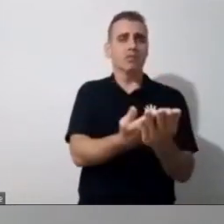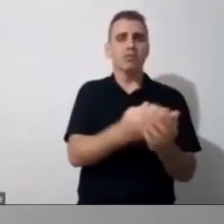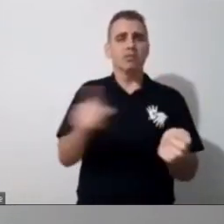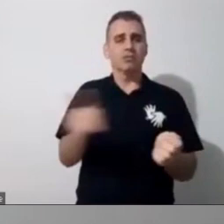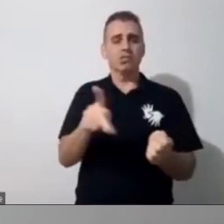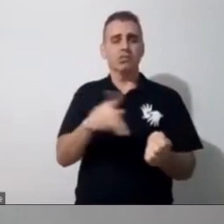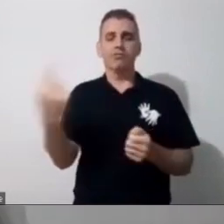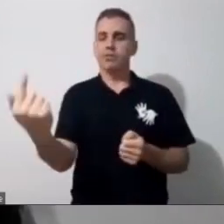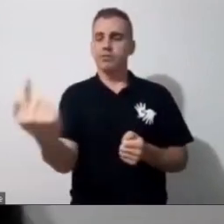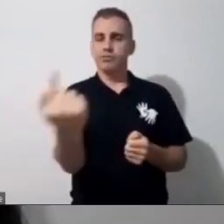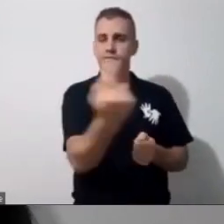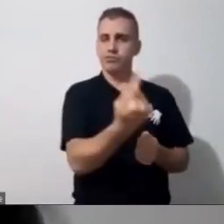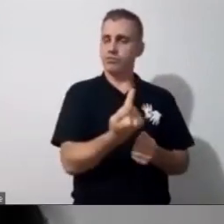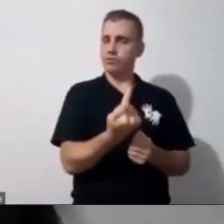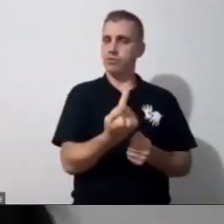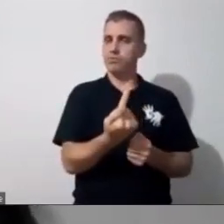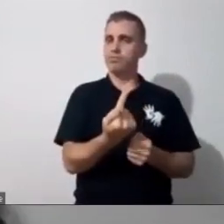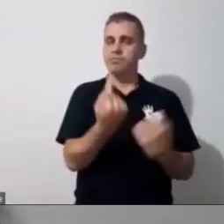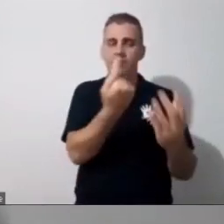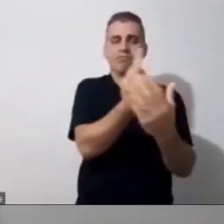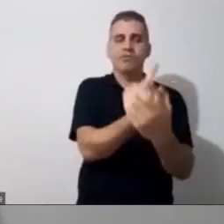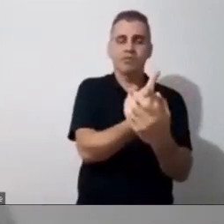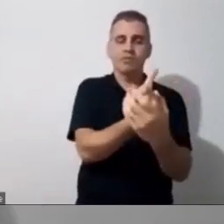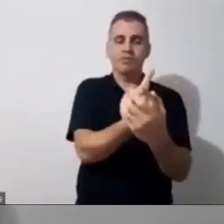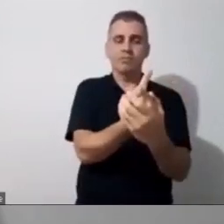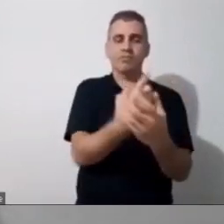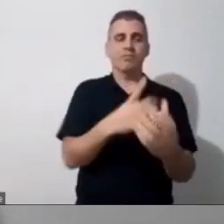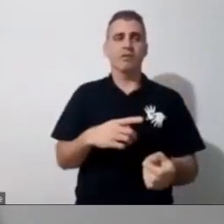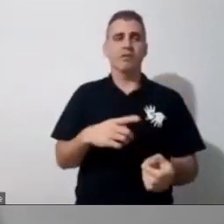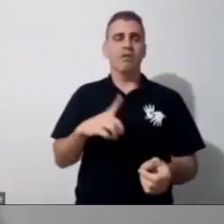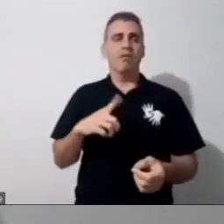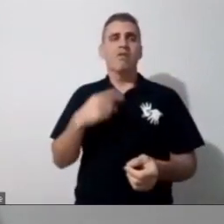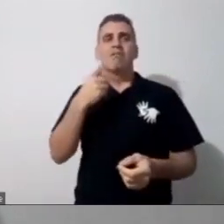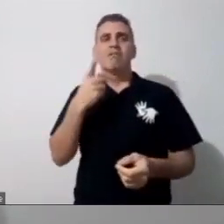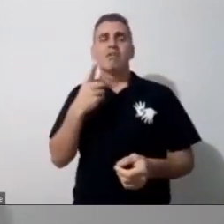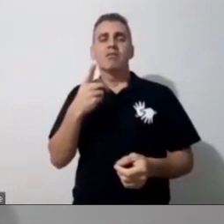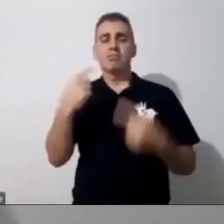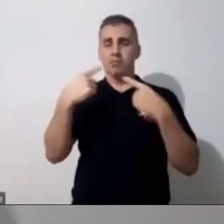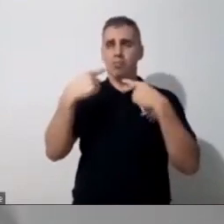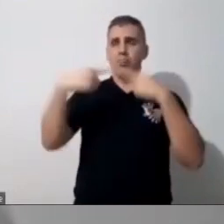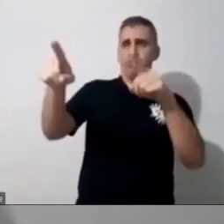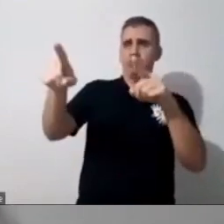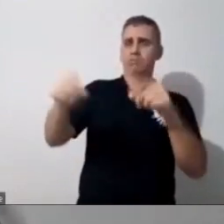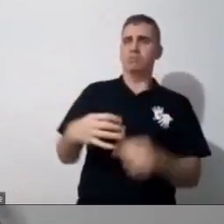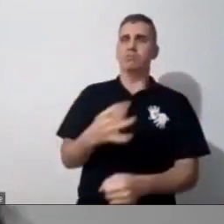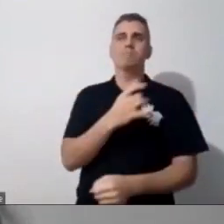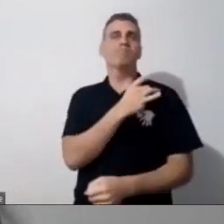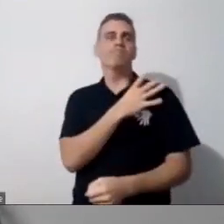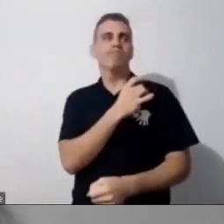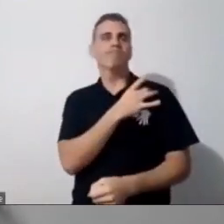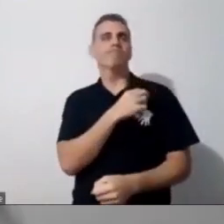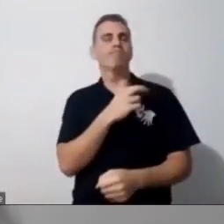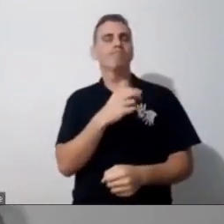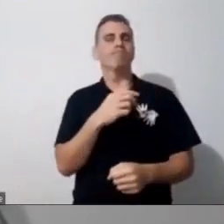é eu não fazer, eu nunca fiz aquele julgamento que ele não quer, não, ele tem medo do diferente,